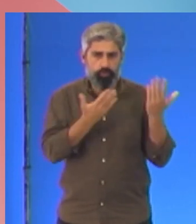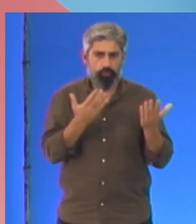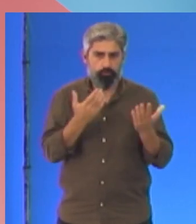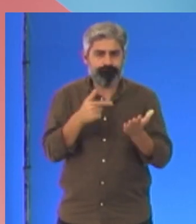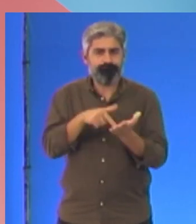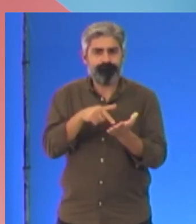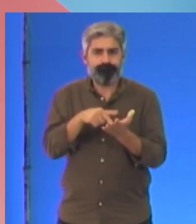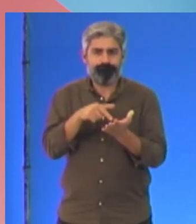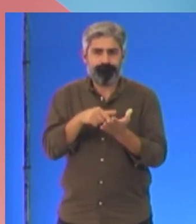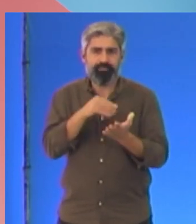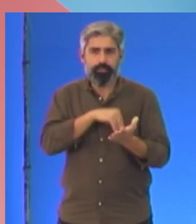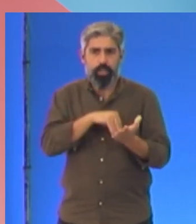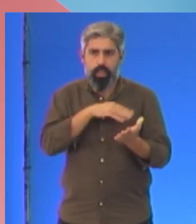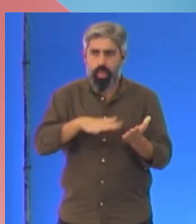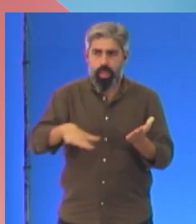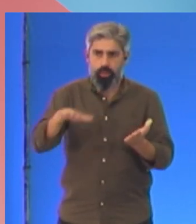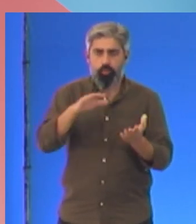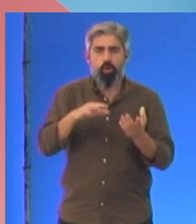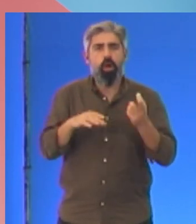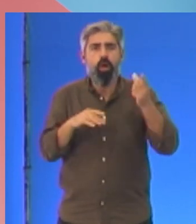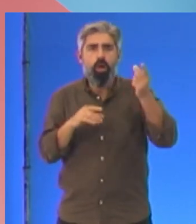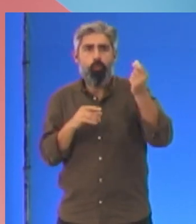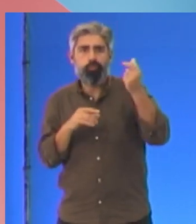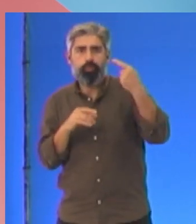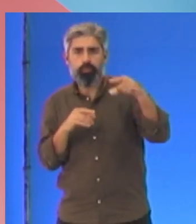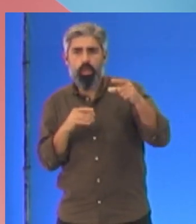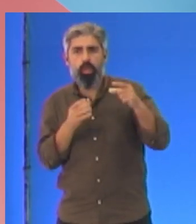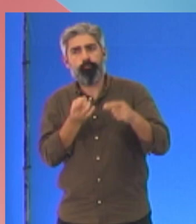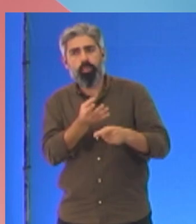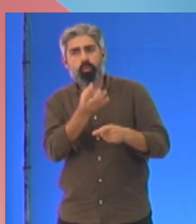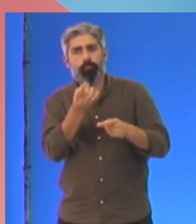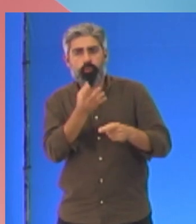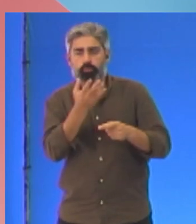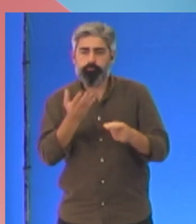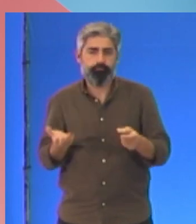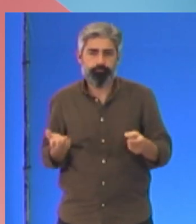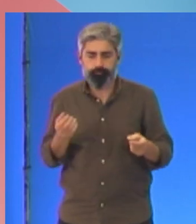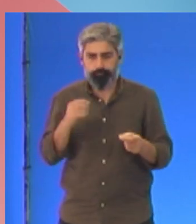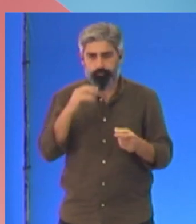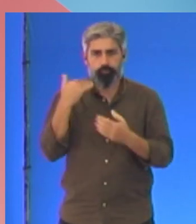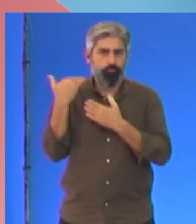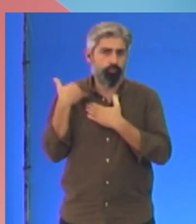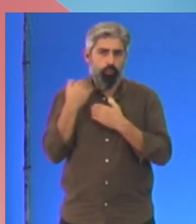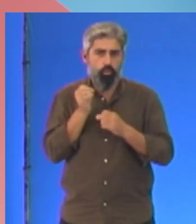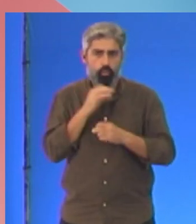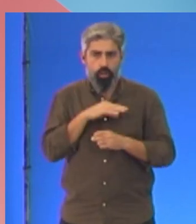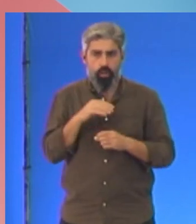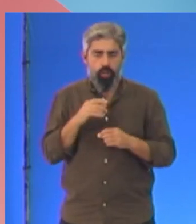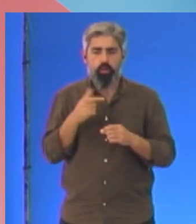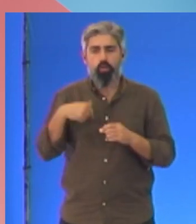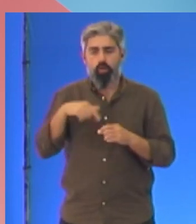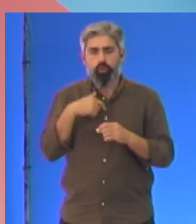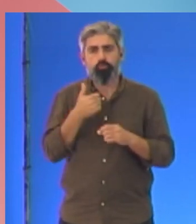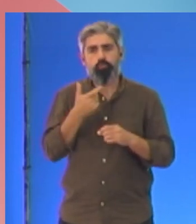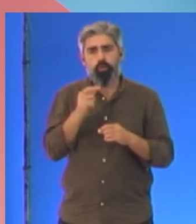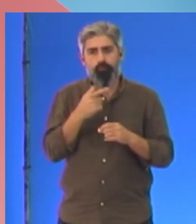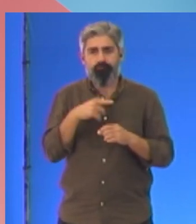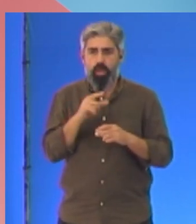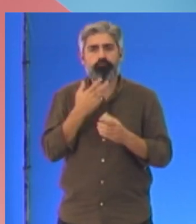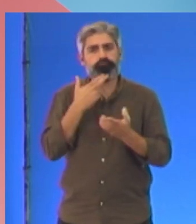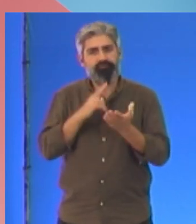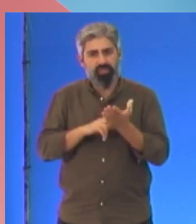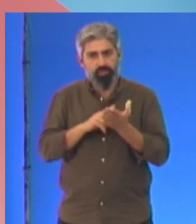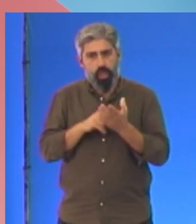impostos que perdoa as elites económicas. Contra a irresponsabilidade, quer dizer-vos que o Bloco vai disputar a verdade dos